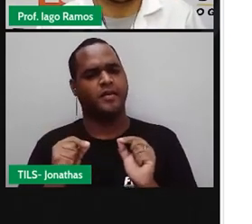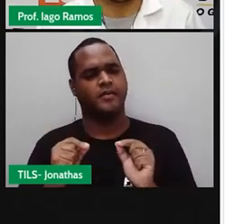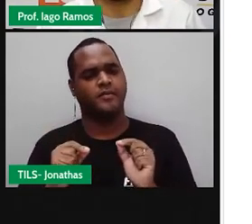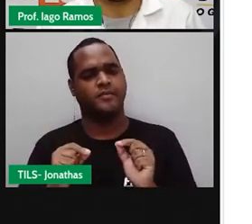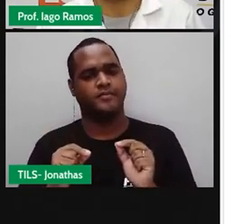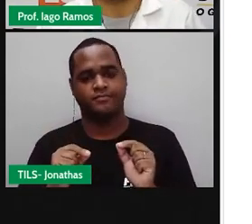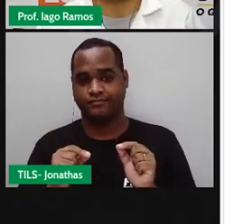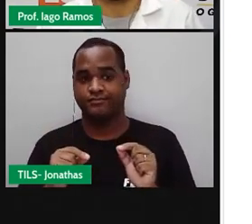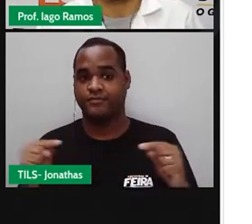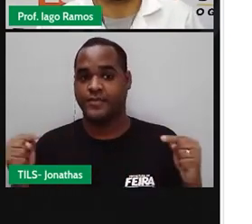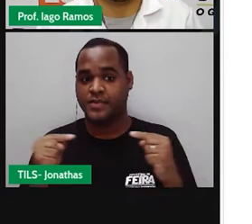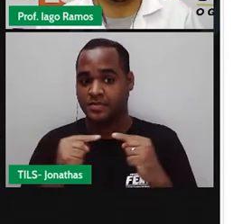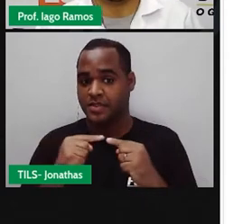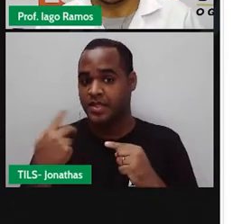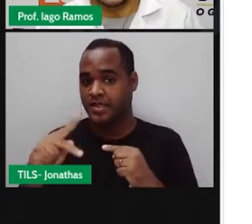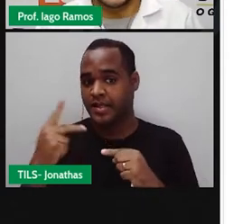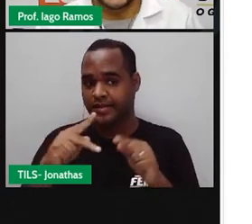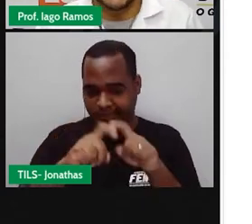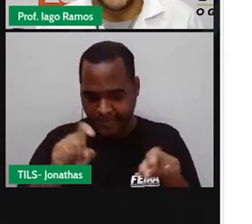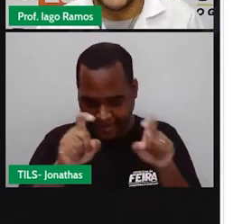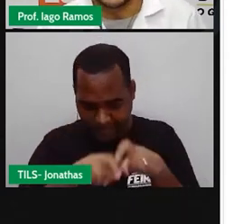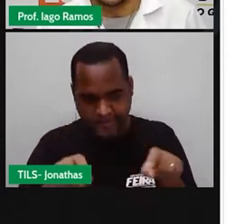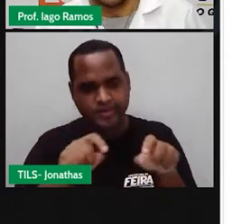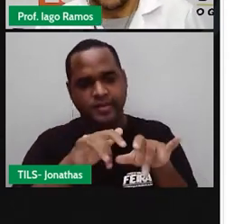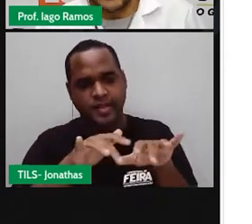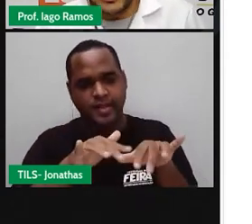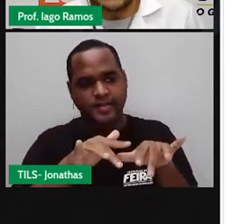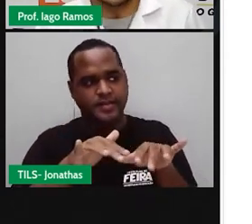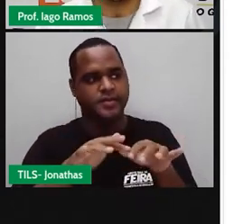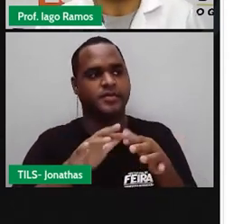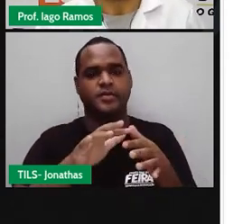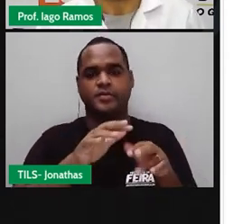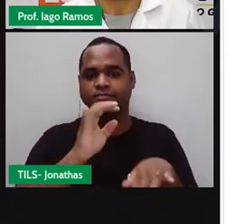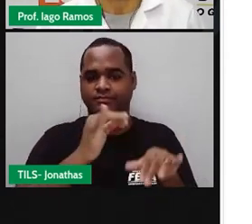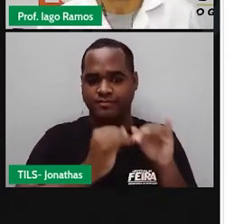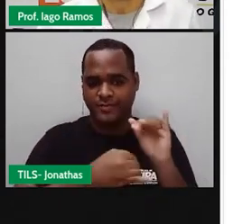Retirado também de uma fonte na internet, onde